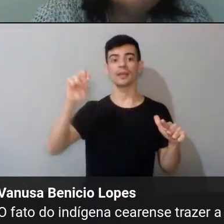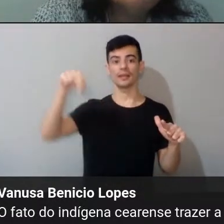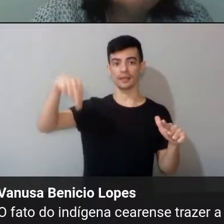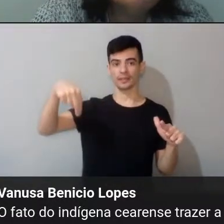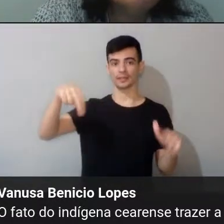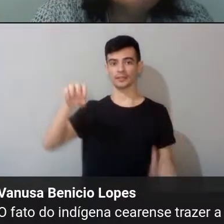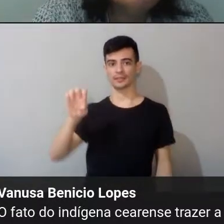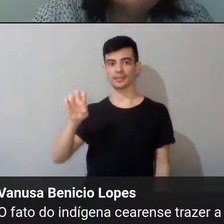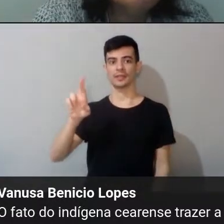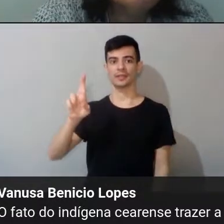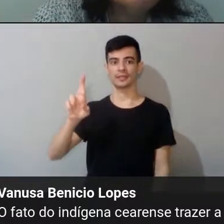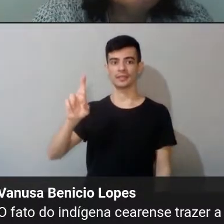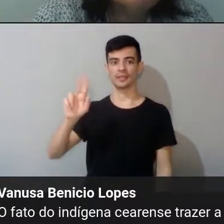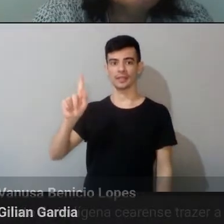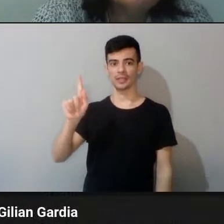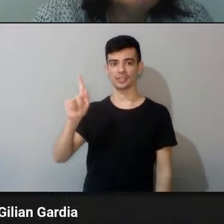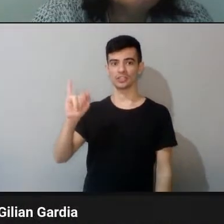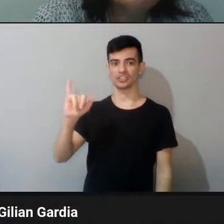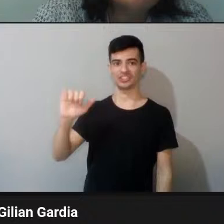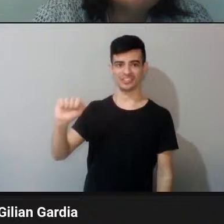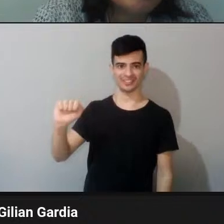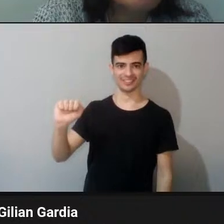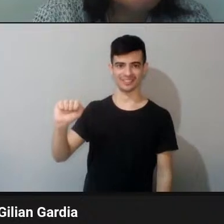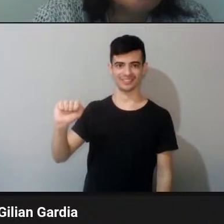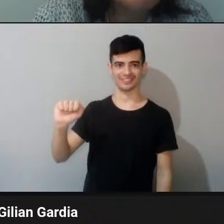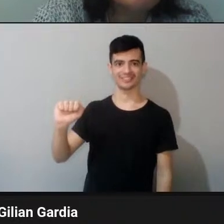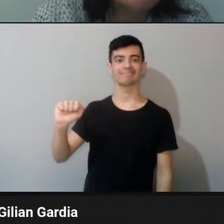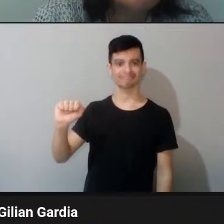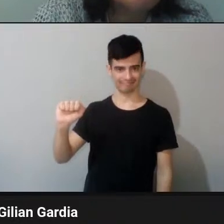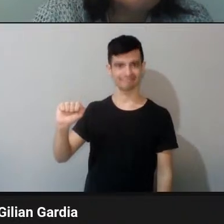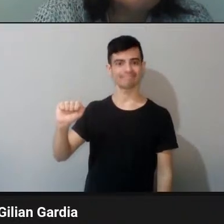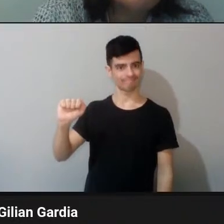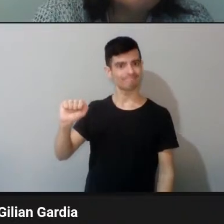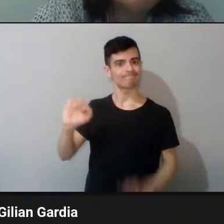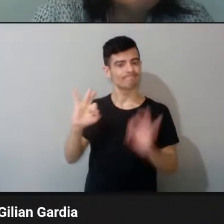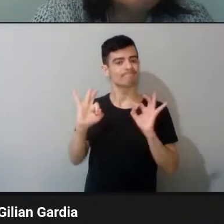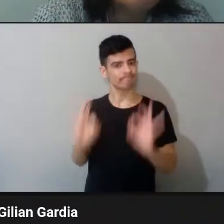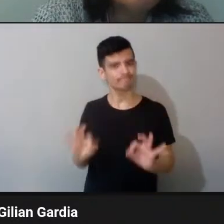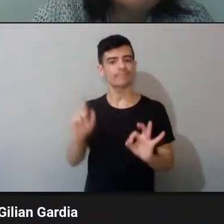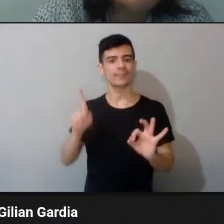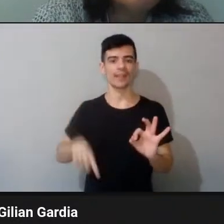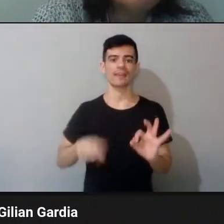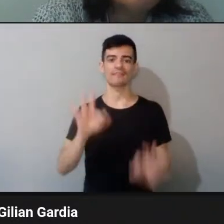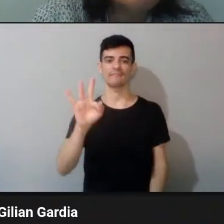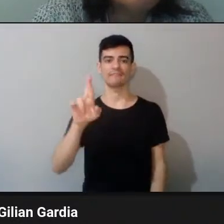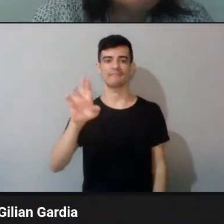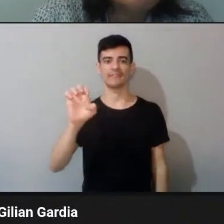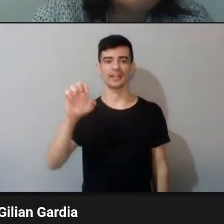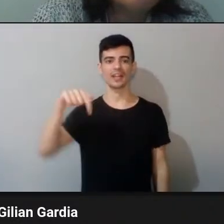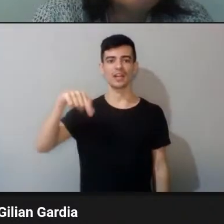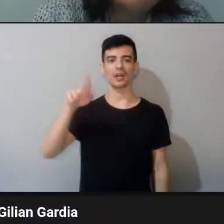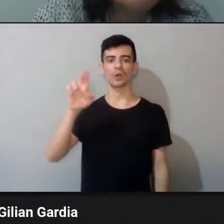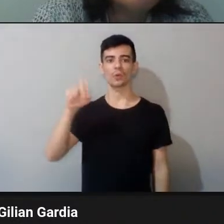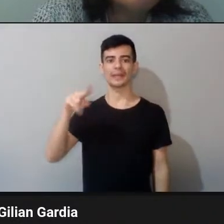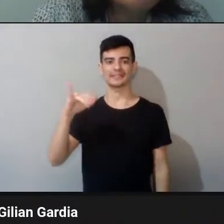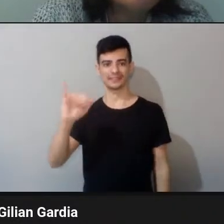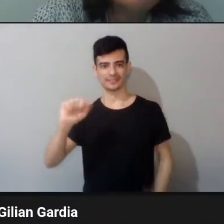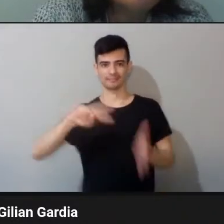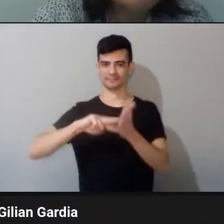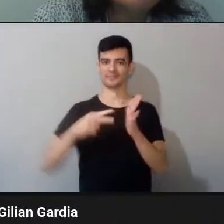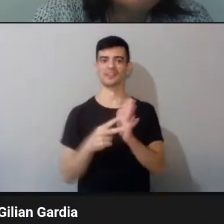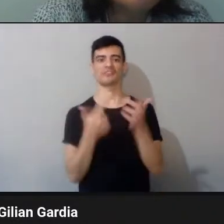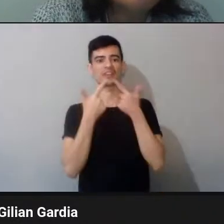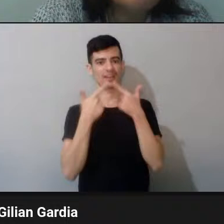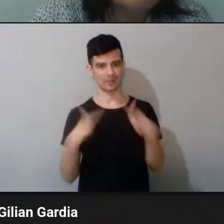apenas um signo ou um símbolo. É uma energia mesmo, uma frequência. Como eu falei, os povos